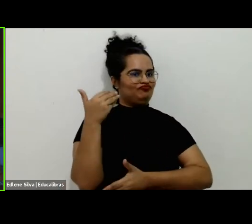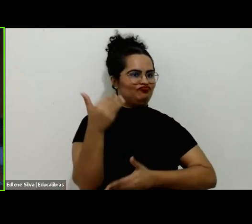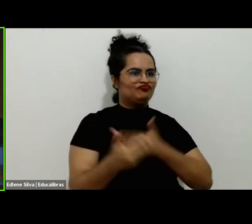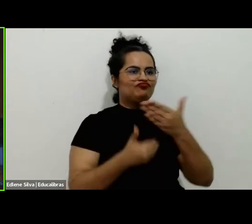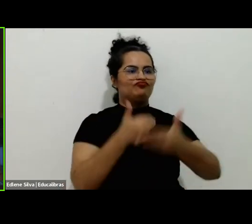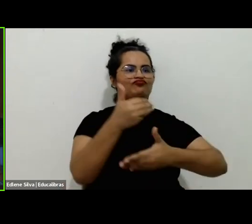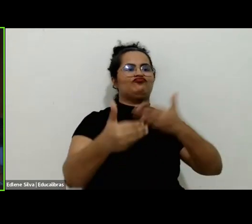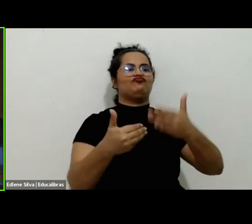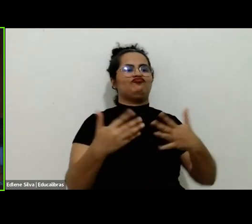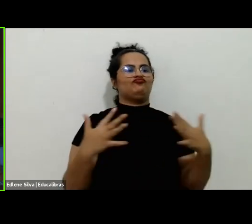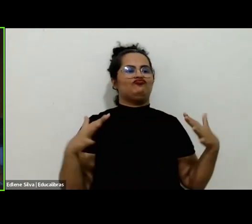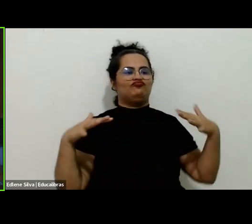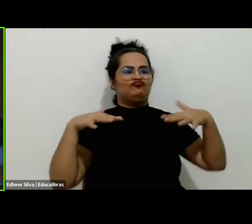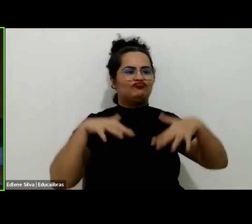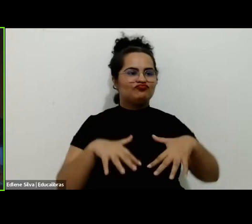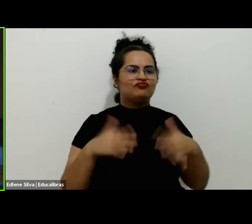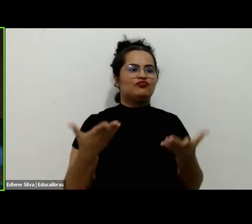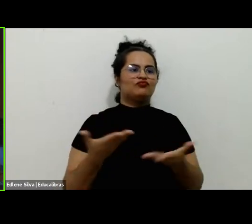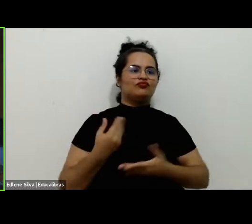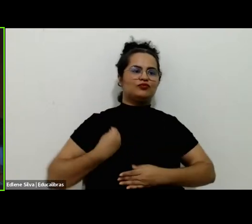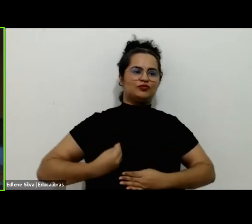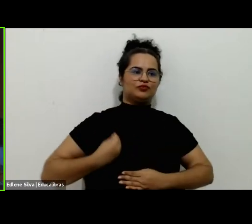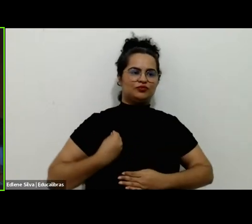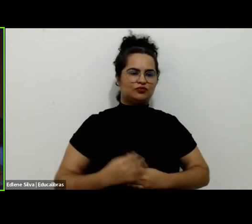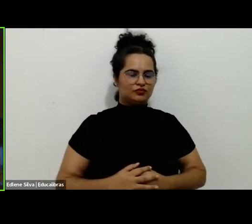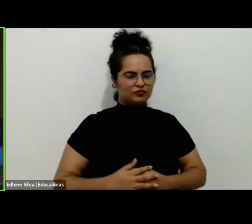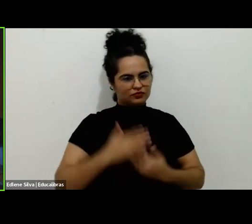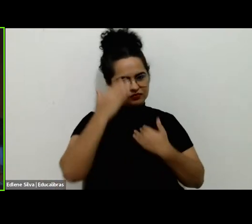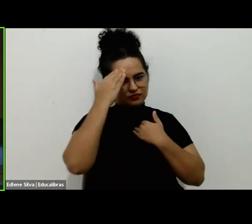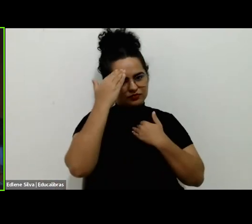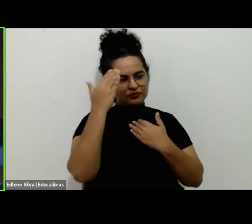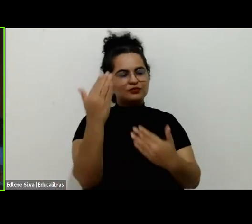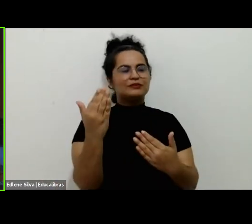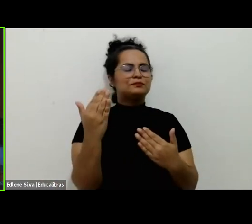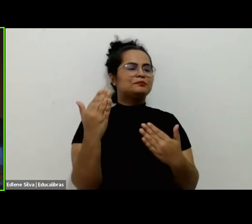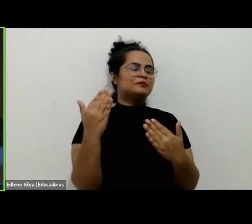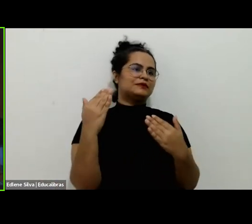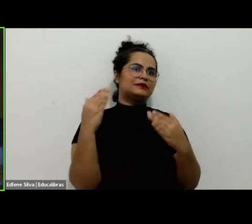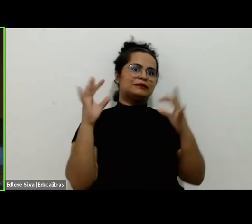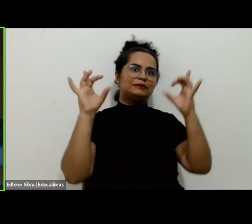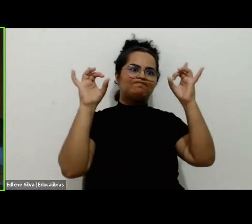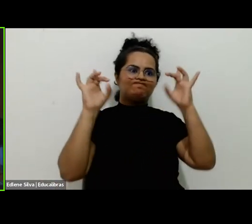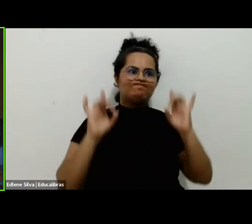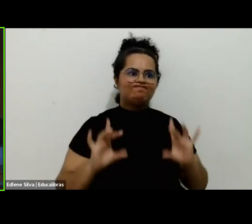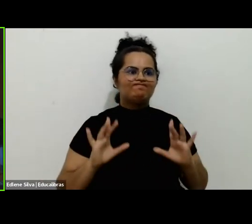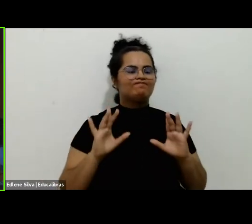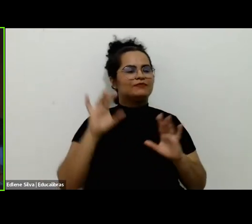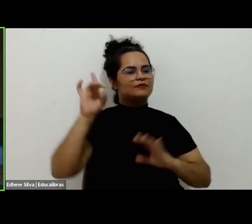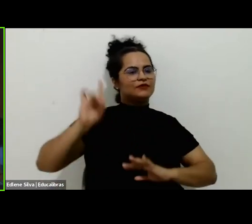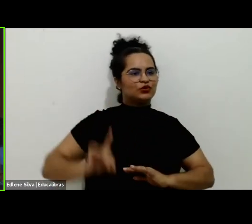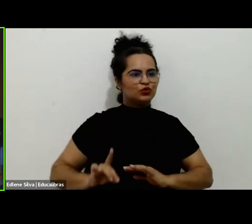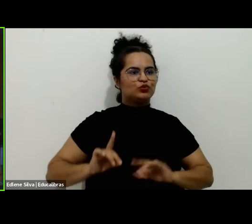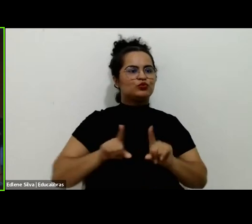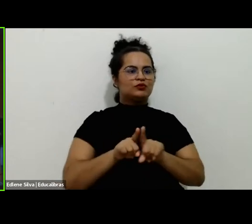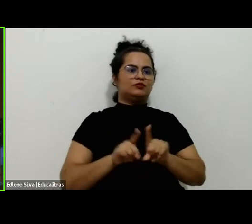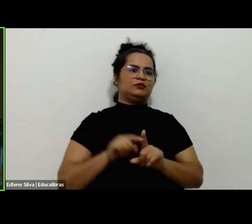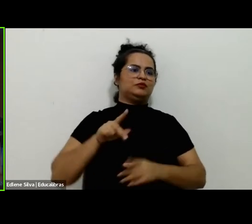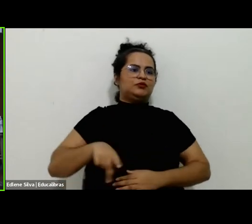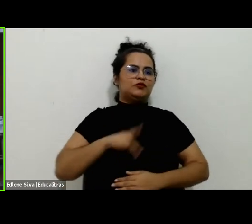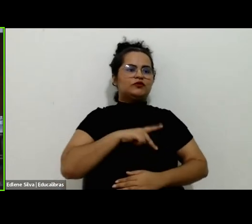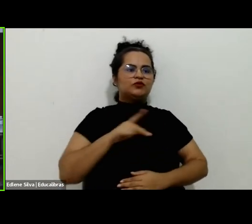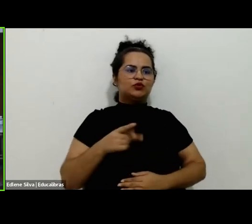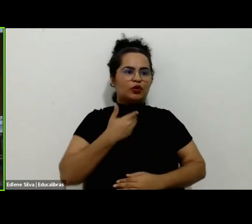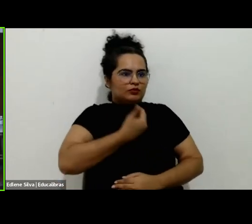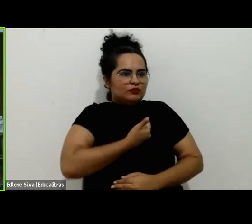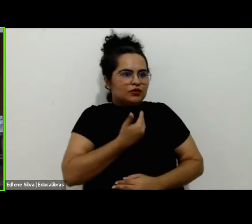público estar aqui hoje. muito obrigado. Eu queria fazer um agradecimento muito, mas muito especial e como diretor, como professor, meus colegas,